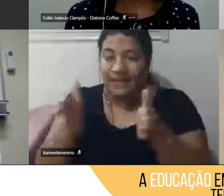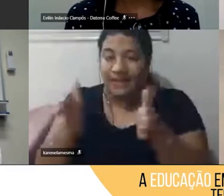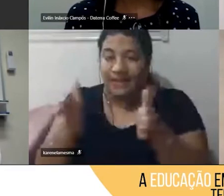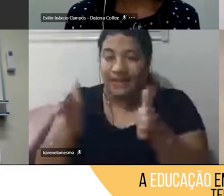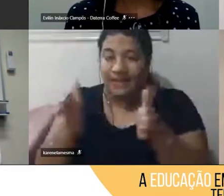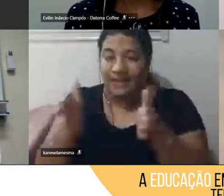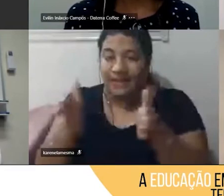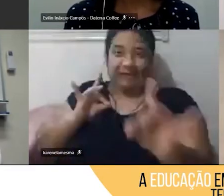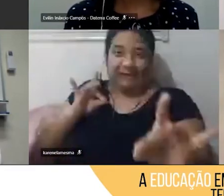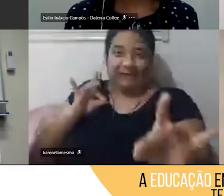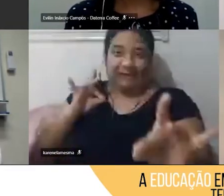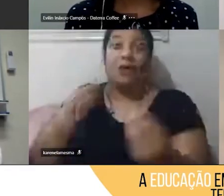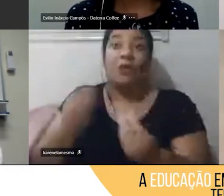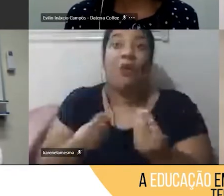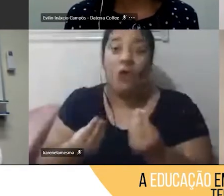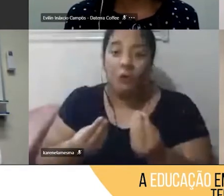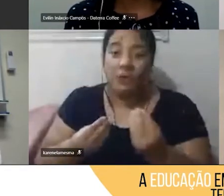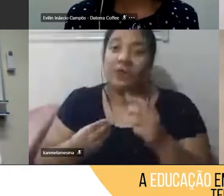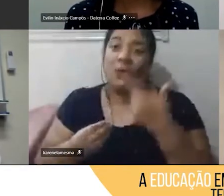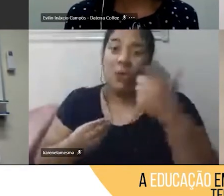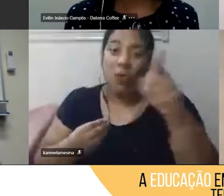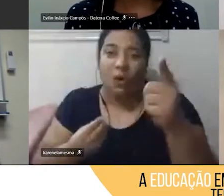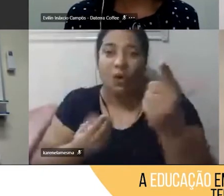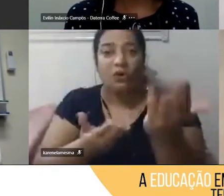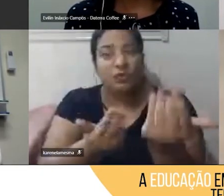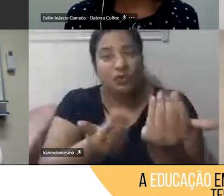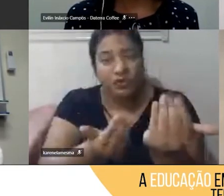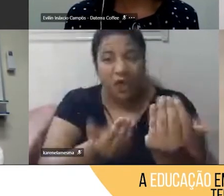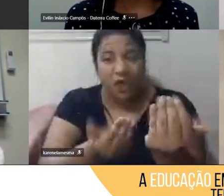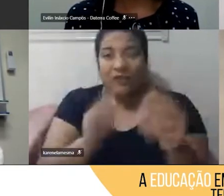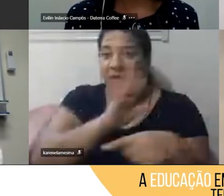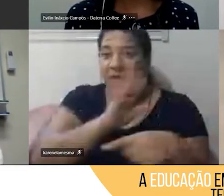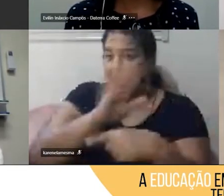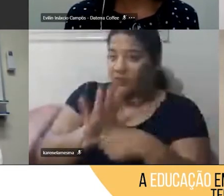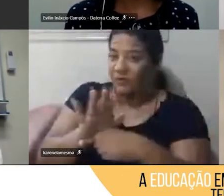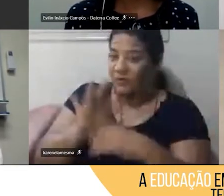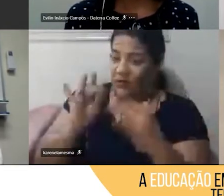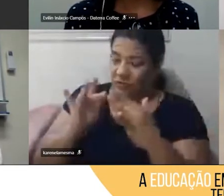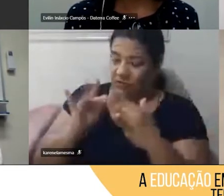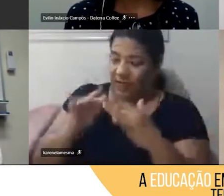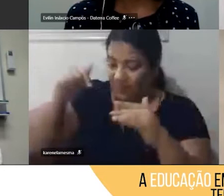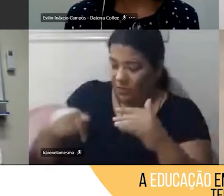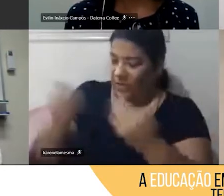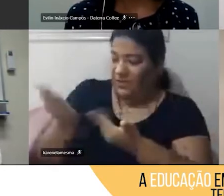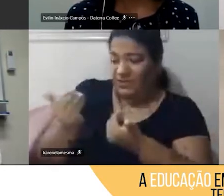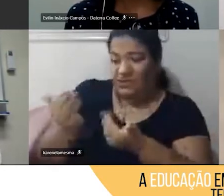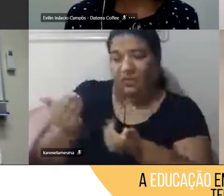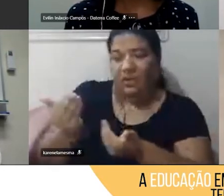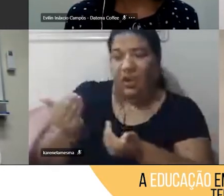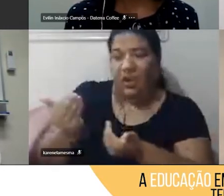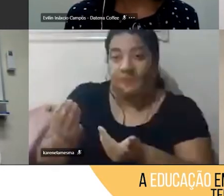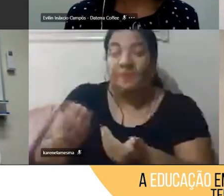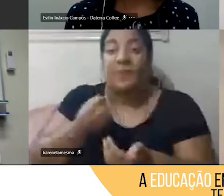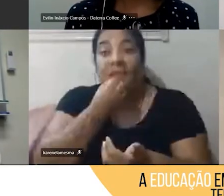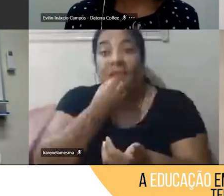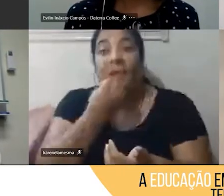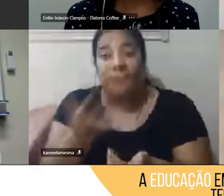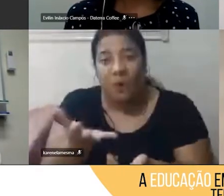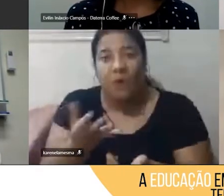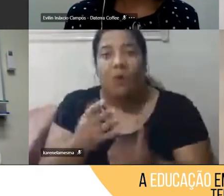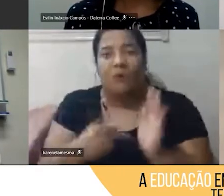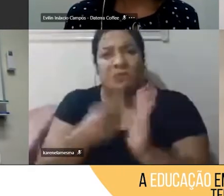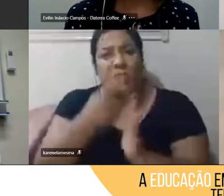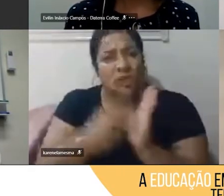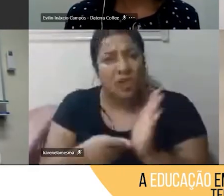Através de outros jovens. E aí, vejam bem, é muito completo quando a gente pega um projeto como esse,